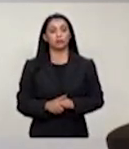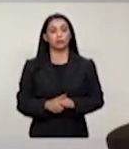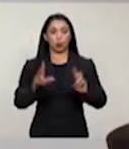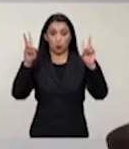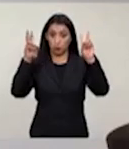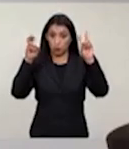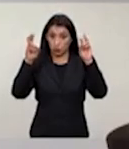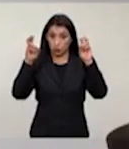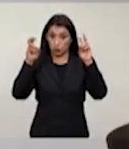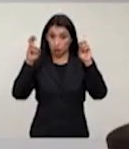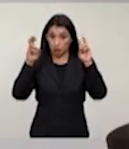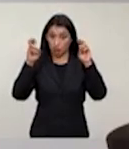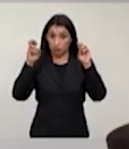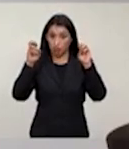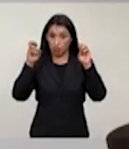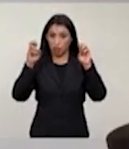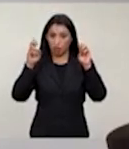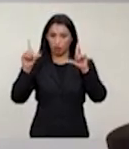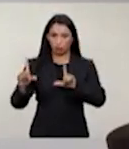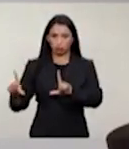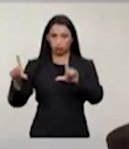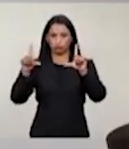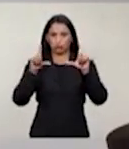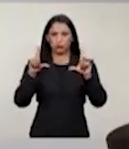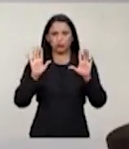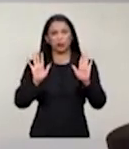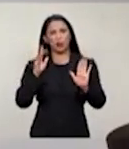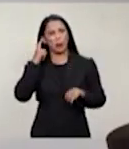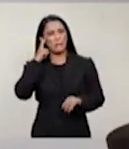Eu diria um título um tanto quanto contraditório.